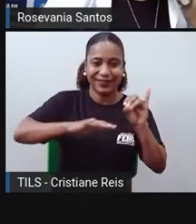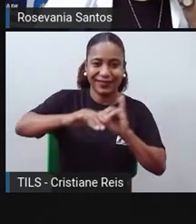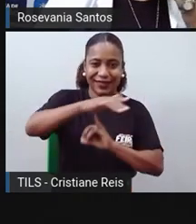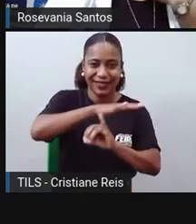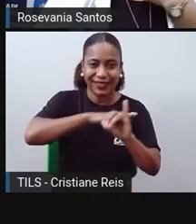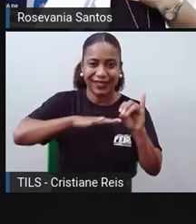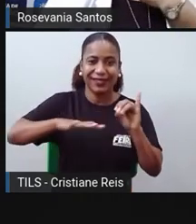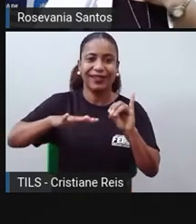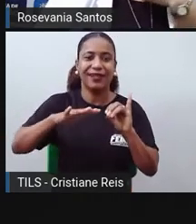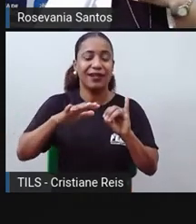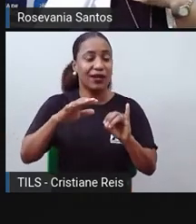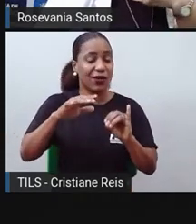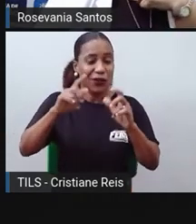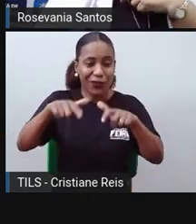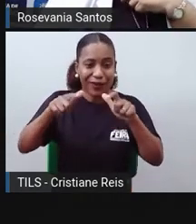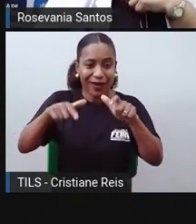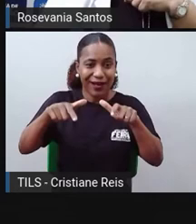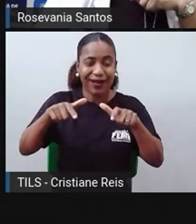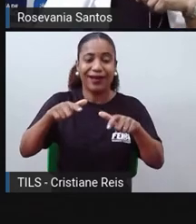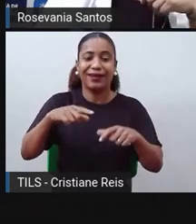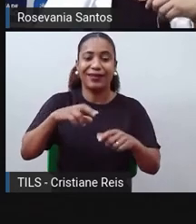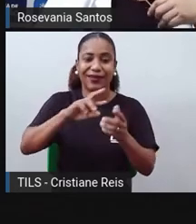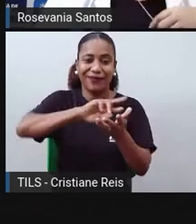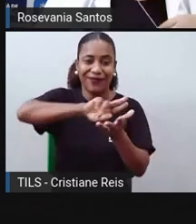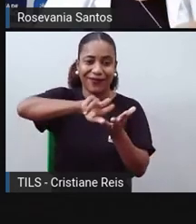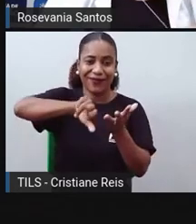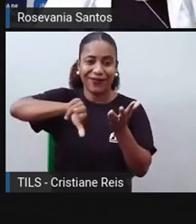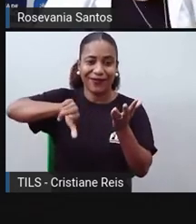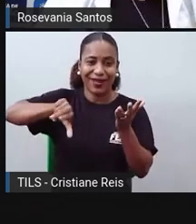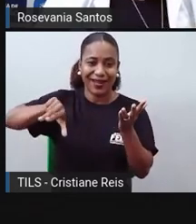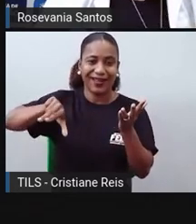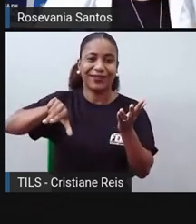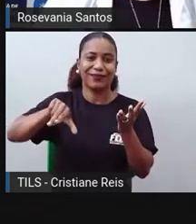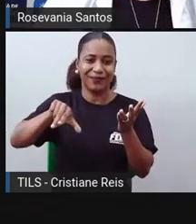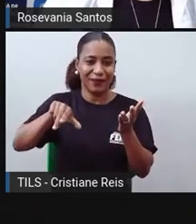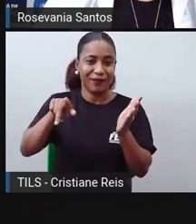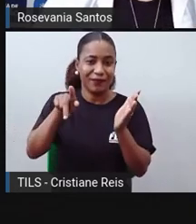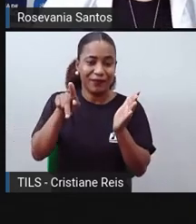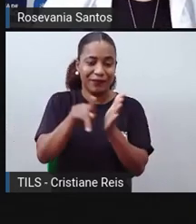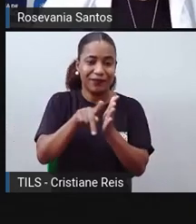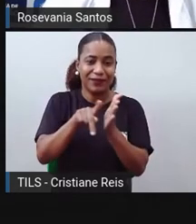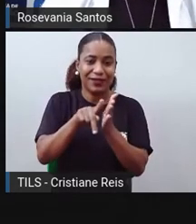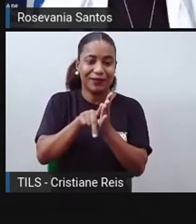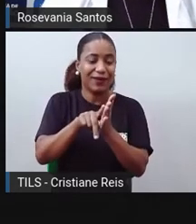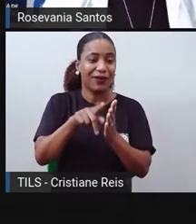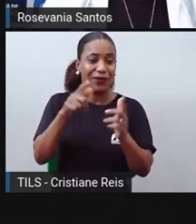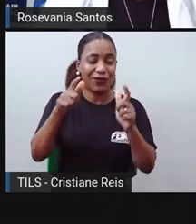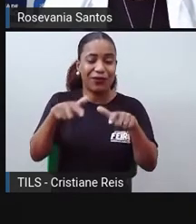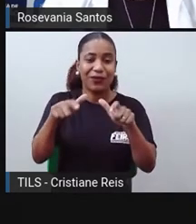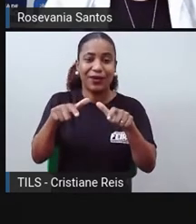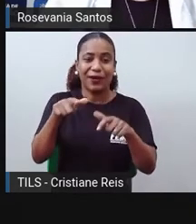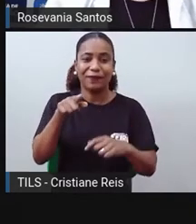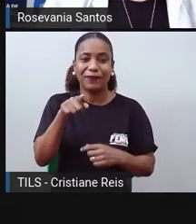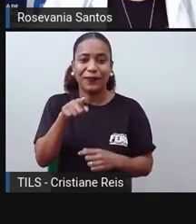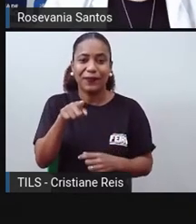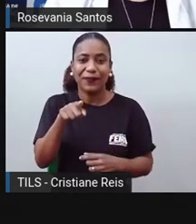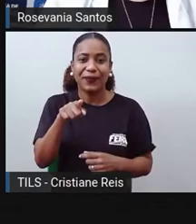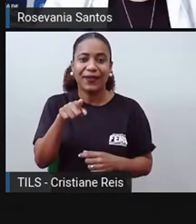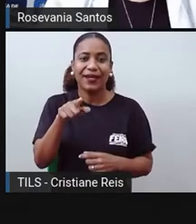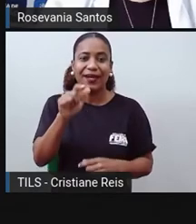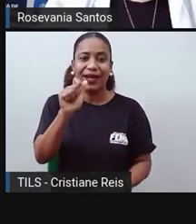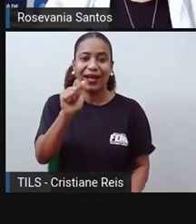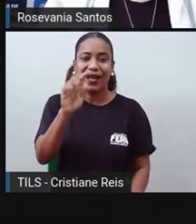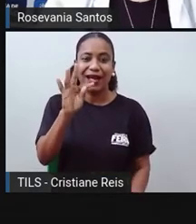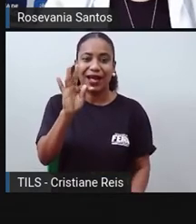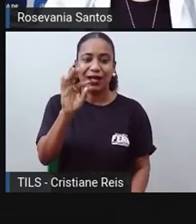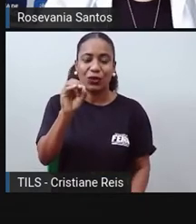Samoa, Tuvalu, Taiti, Ató de Mururuá. Esse Ató de Mururuá aqui, quem estuda um pouco,